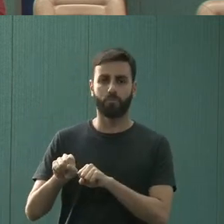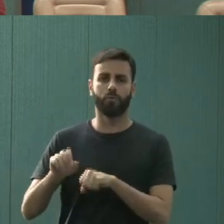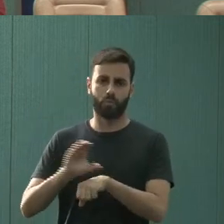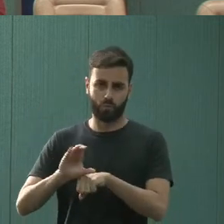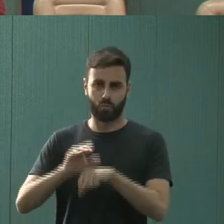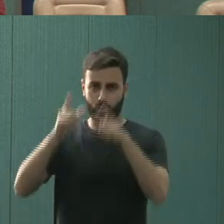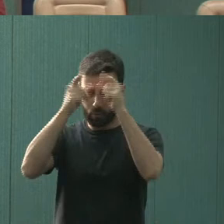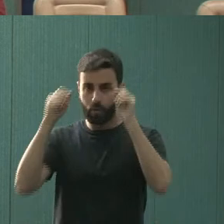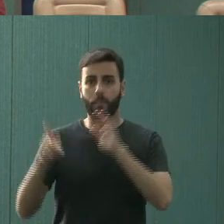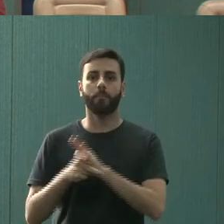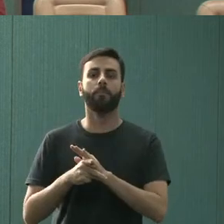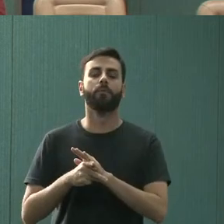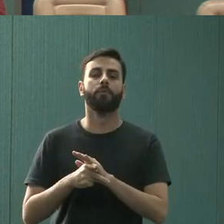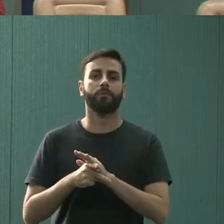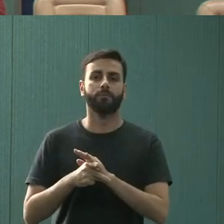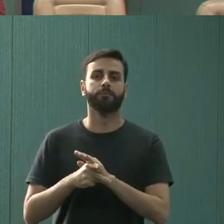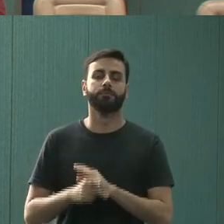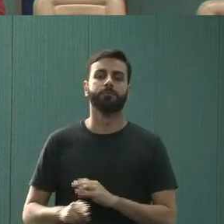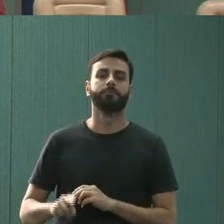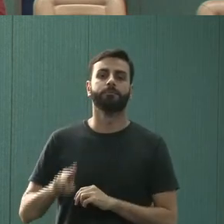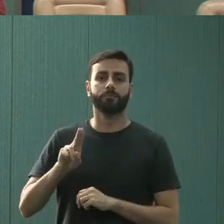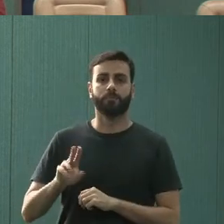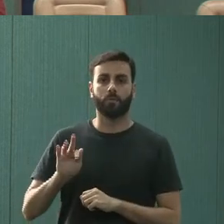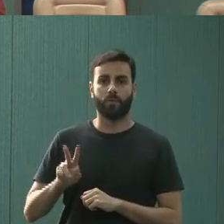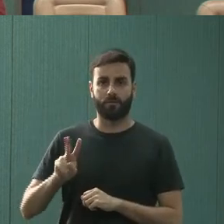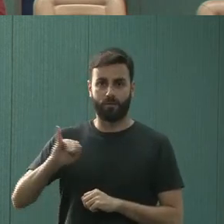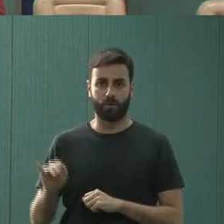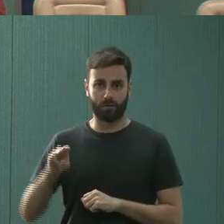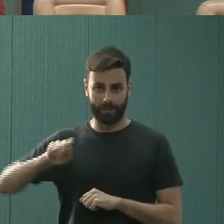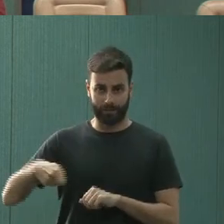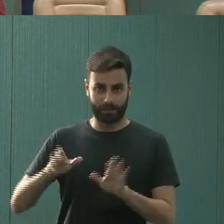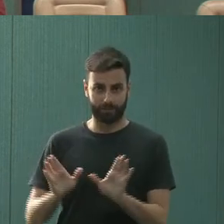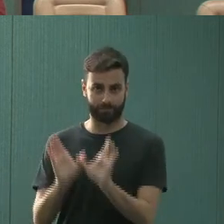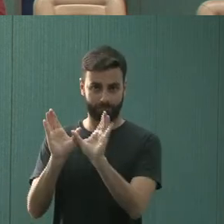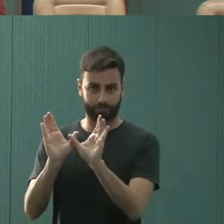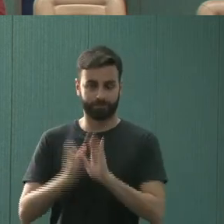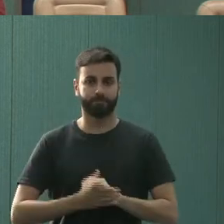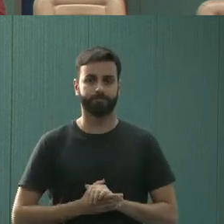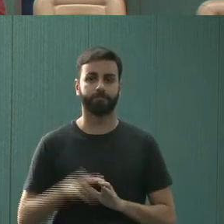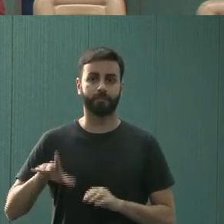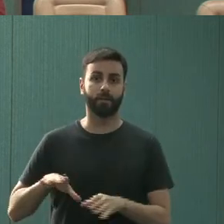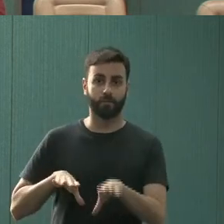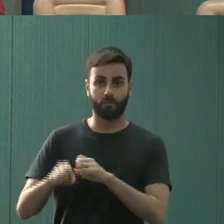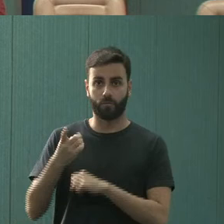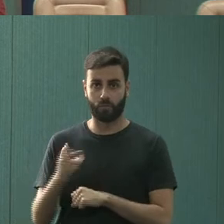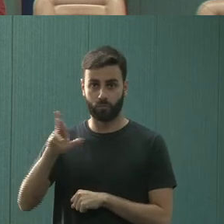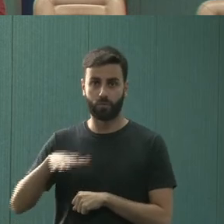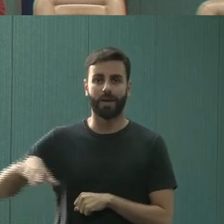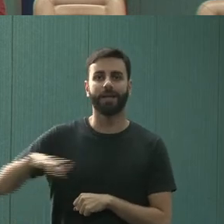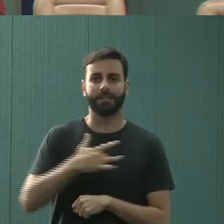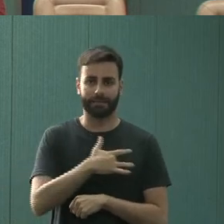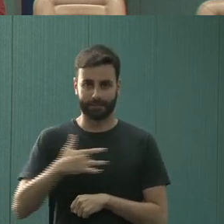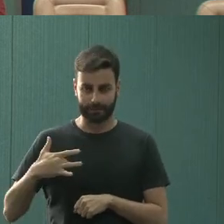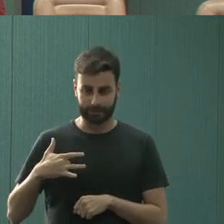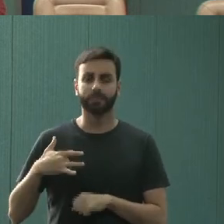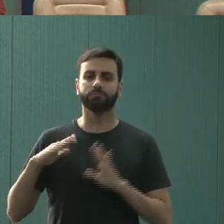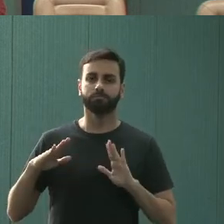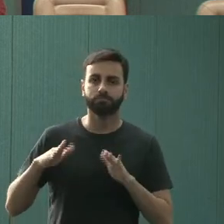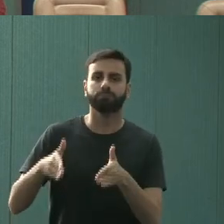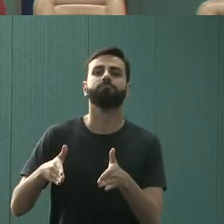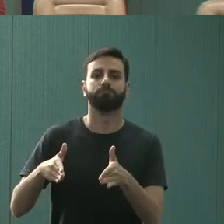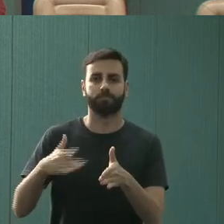enfermagem pela Universidade Federal dos Vales do Jequitinhonha e Mucuri. É doutor em Ciências da Saúde, com área de